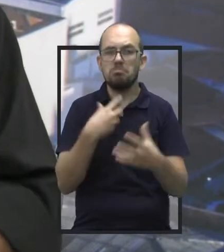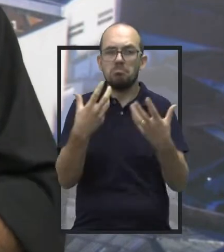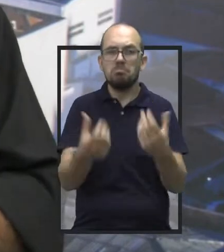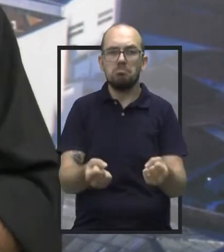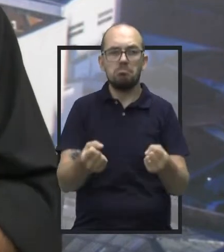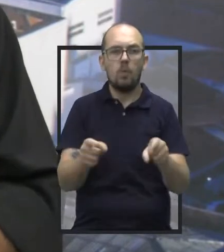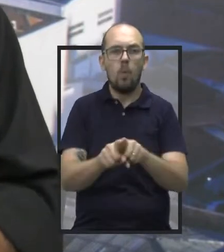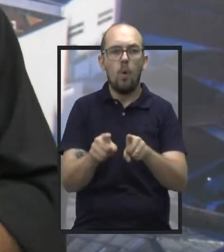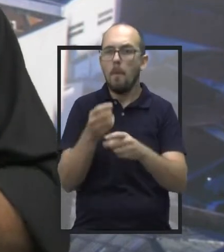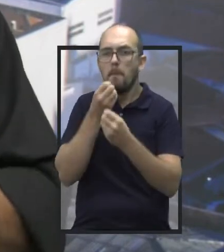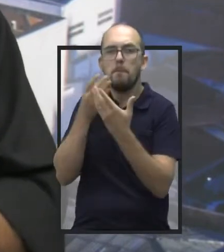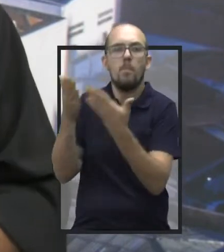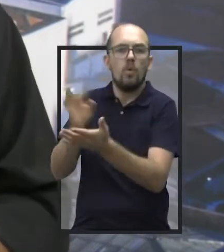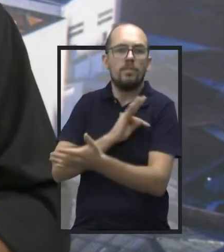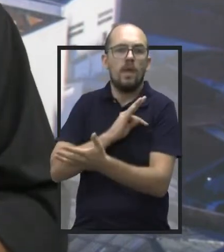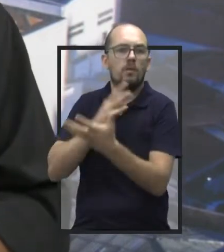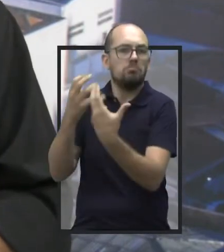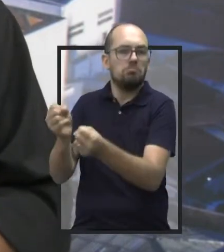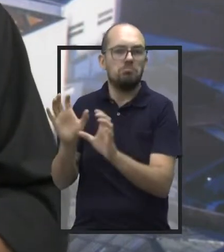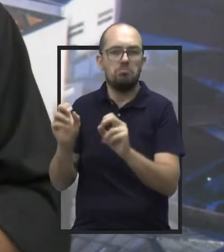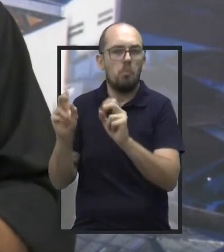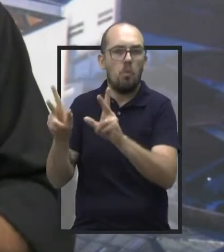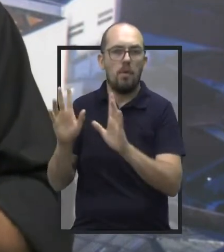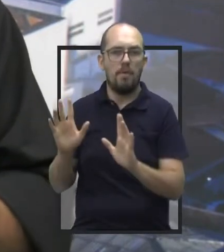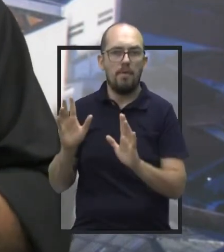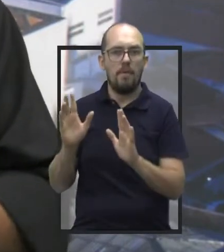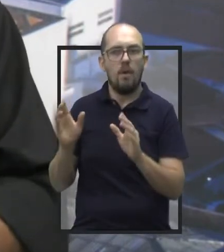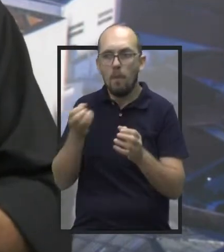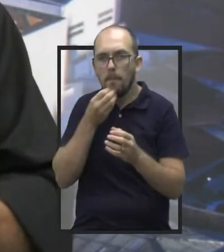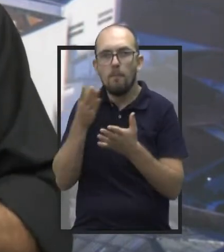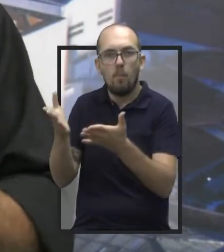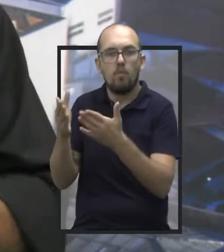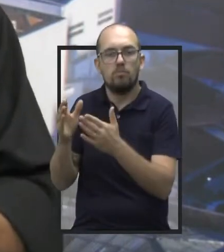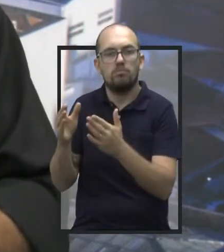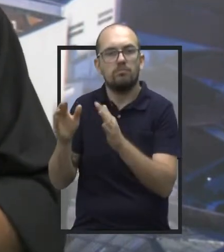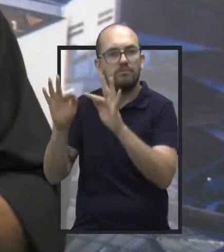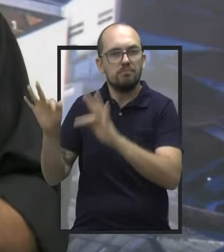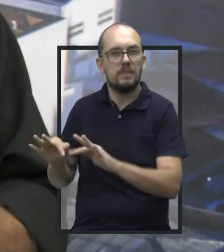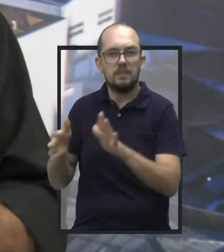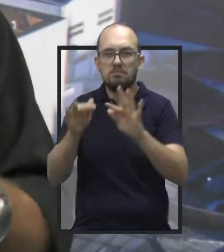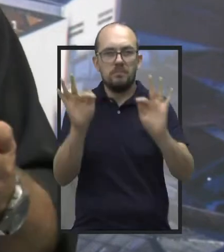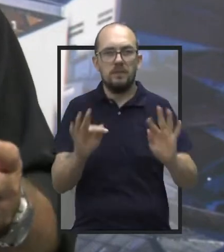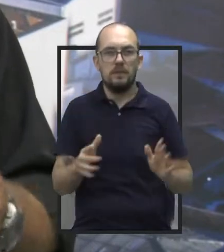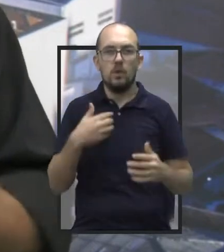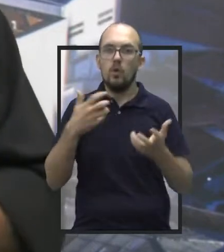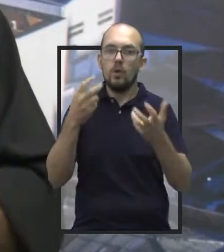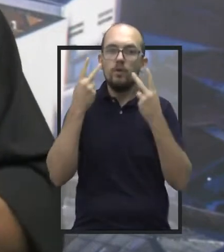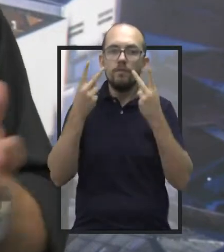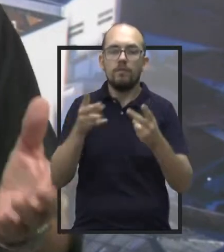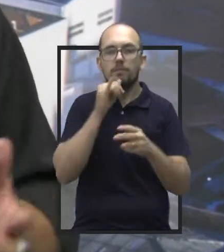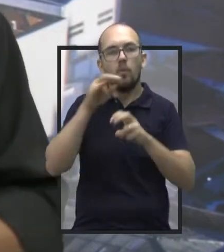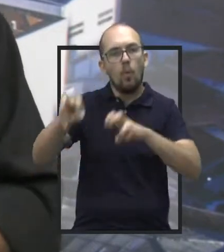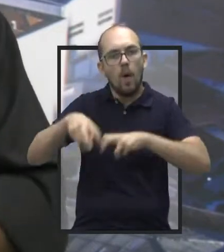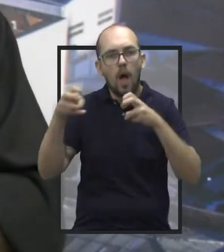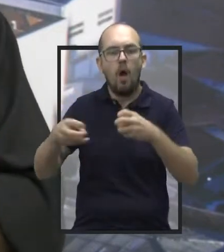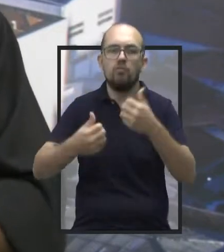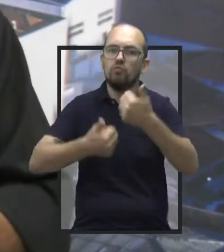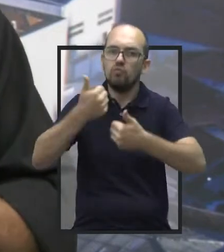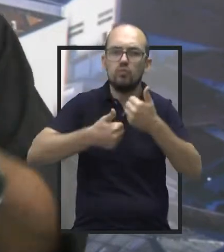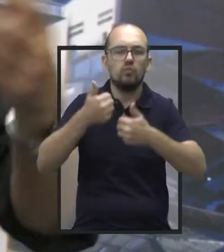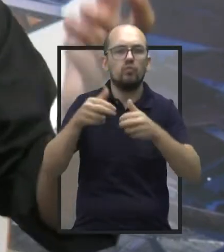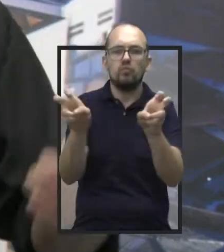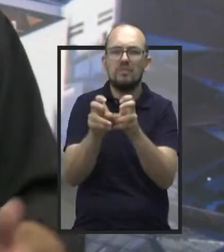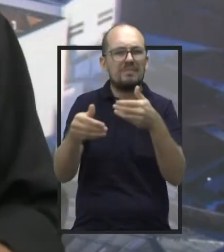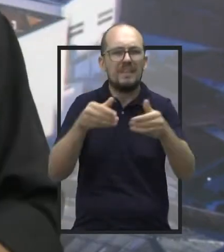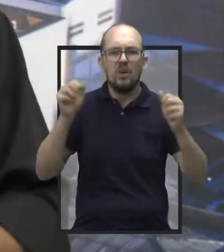agradar a população, agradar os técnicos, agradar as equipes. Eu quero ver os campeonatos varzeanos, rurais, futsal, com as quadras lotadas, com os times